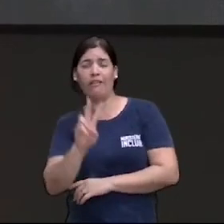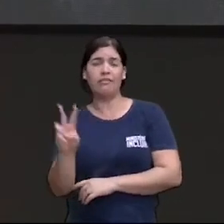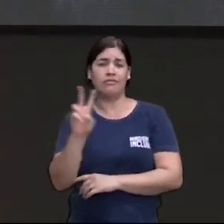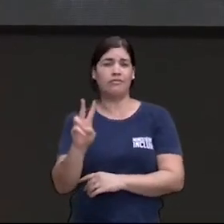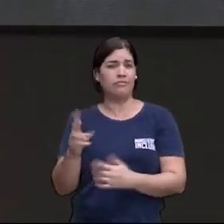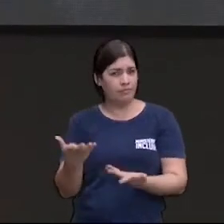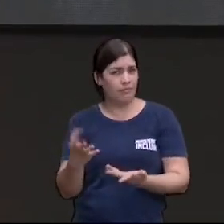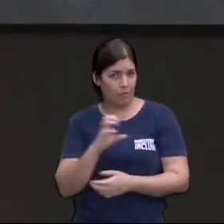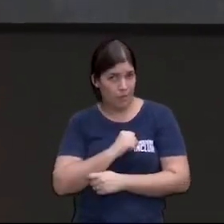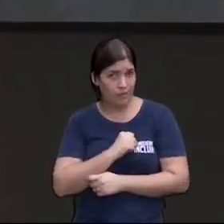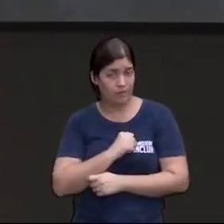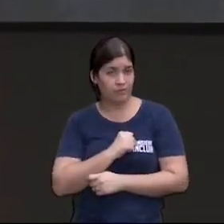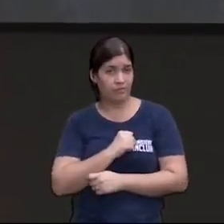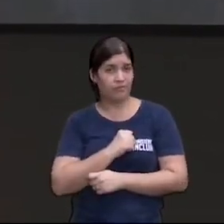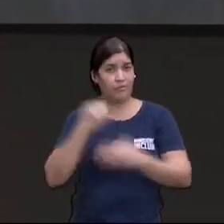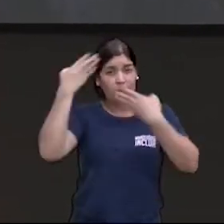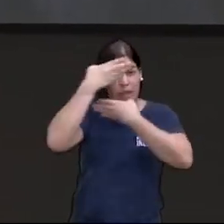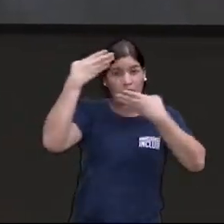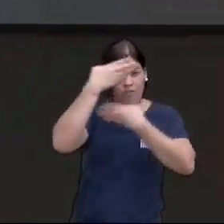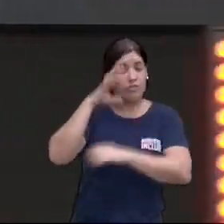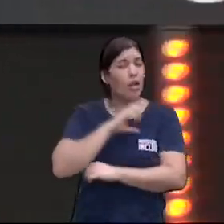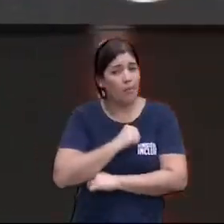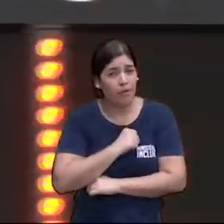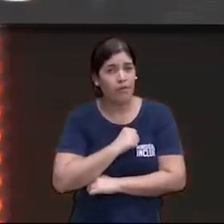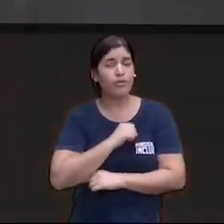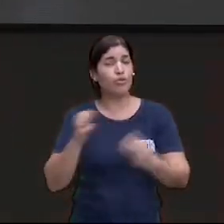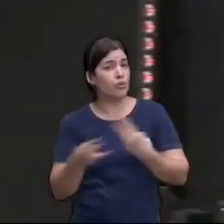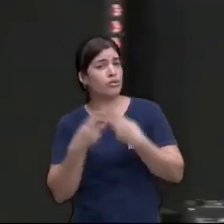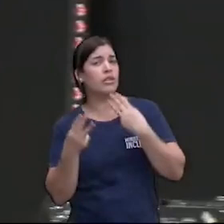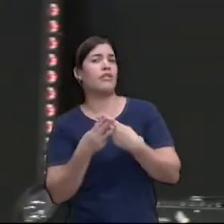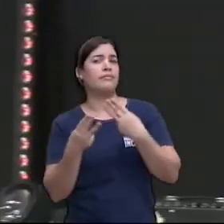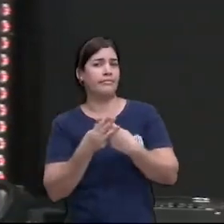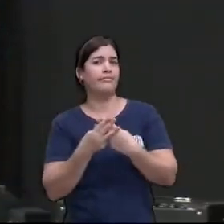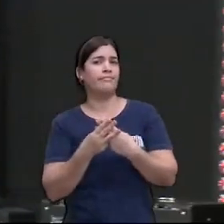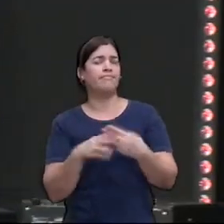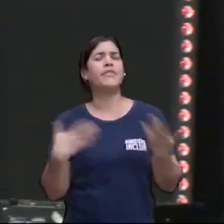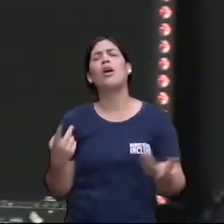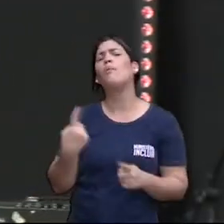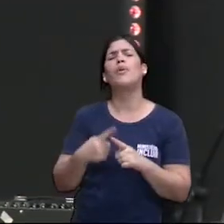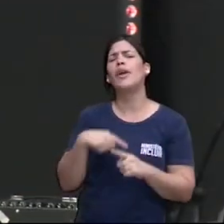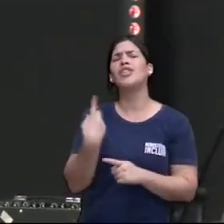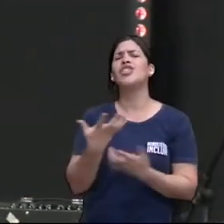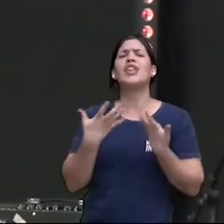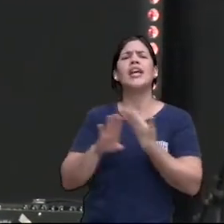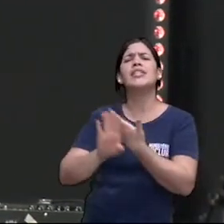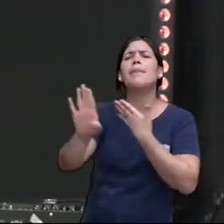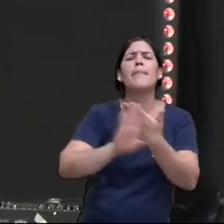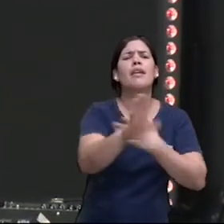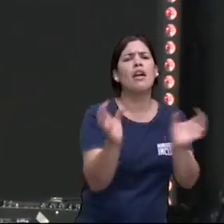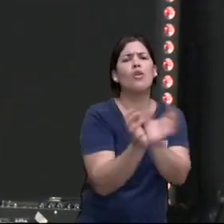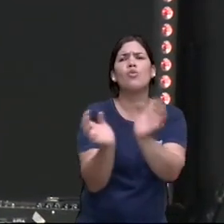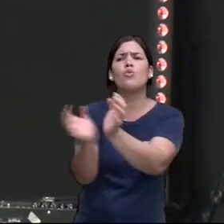amou palestino amou judeu então por que que a gente está querendo separar as pessoas